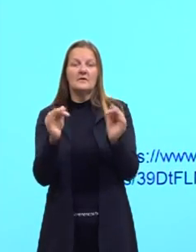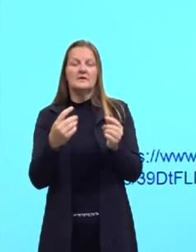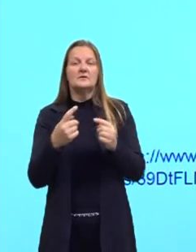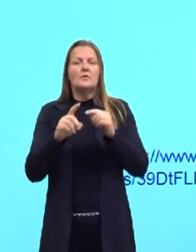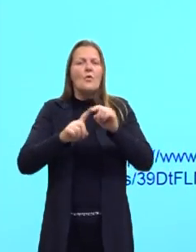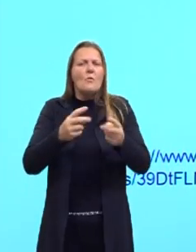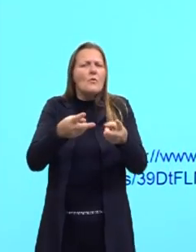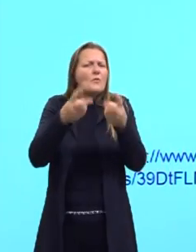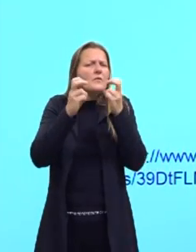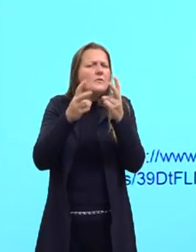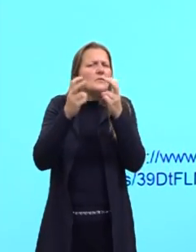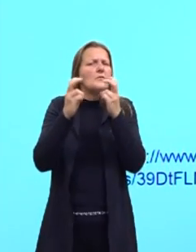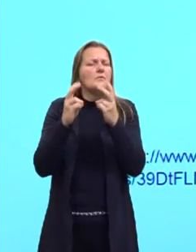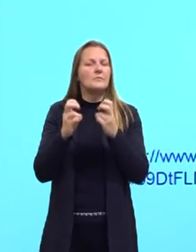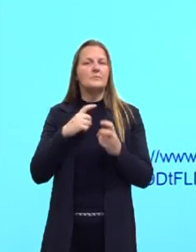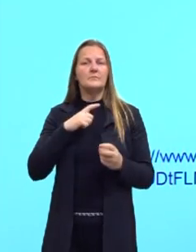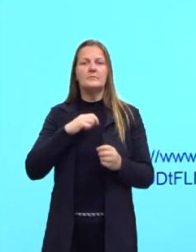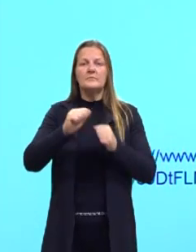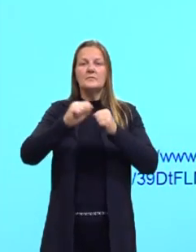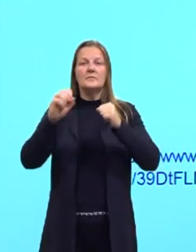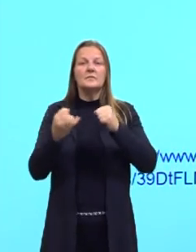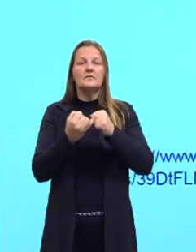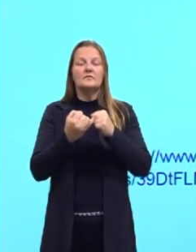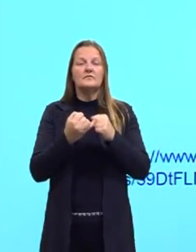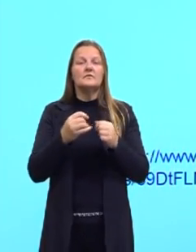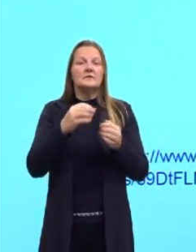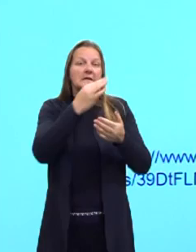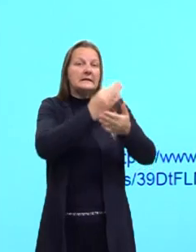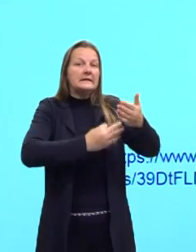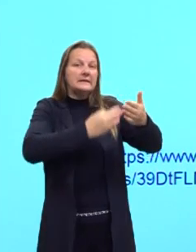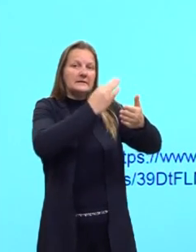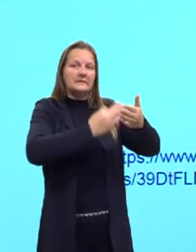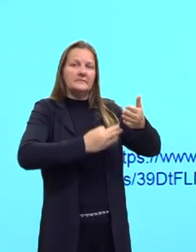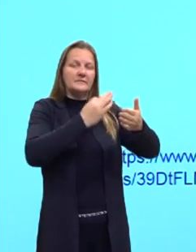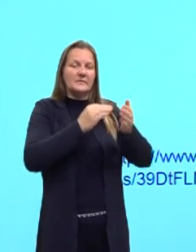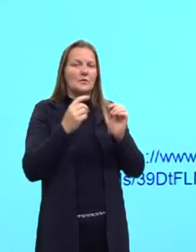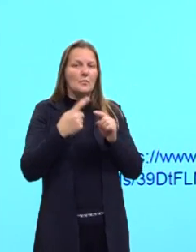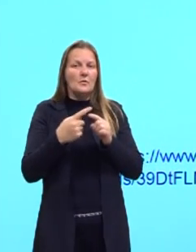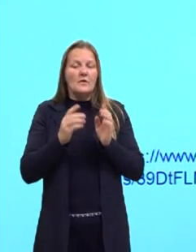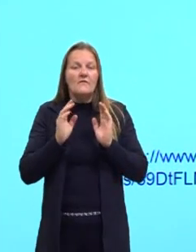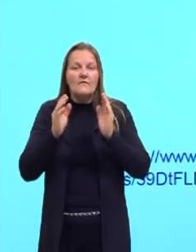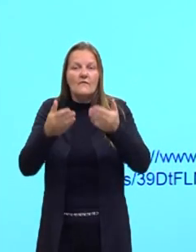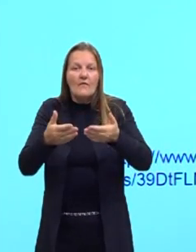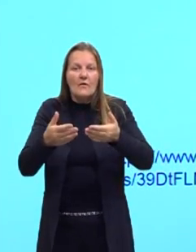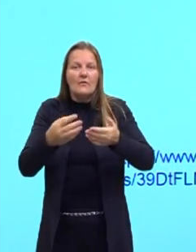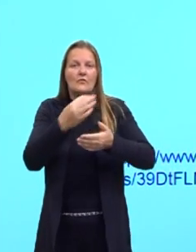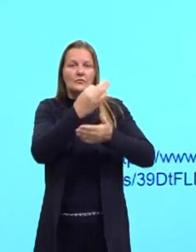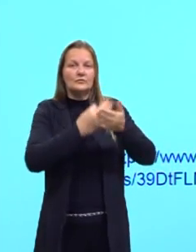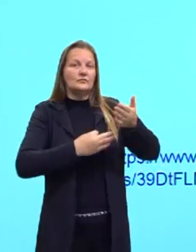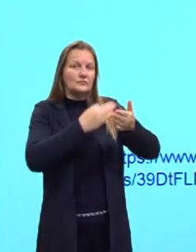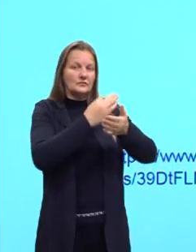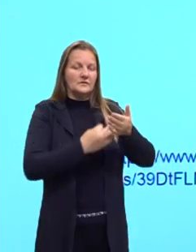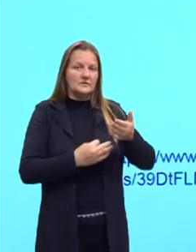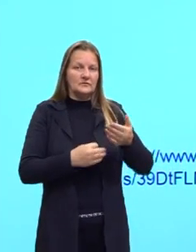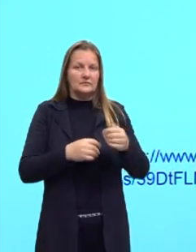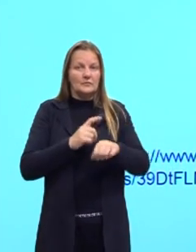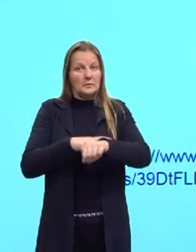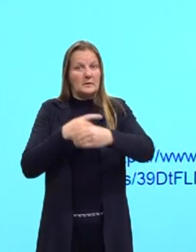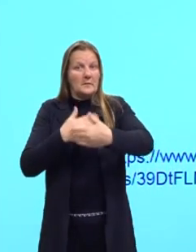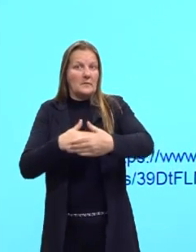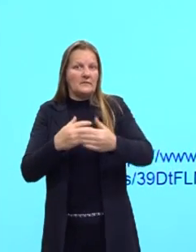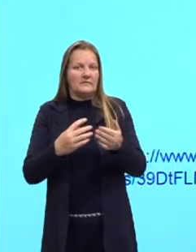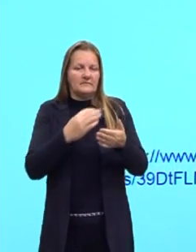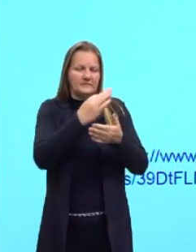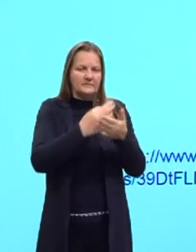eu reconheço um adjetivo dentro do meu texto? Porque o nosso foco são os textos, não esqueçam disso. Nós